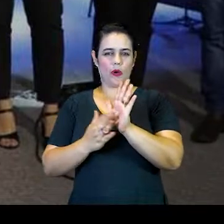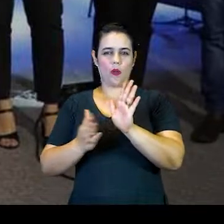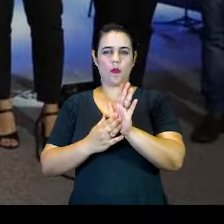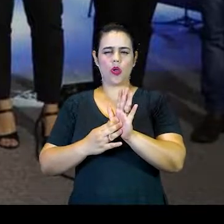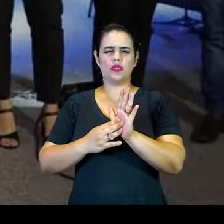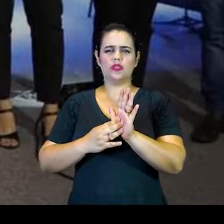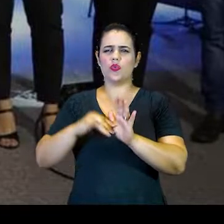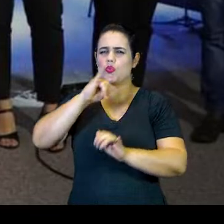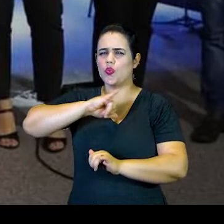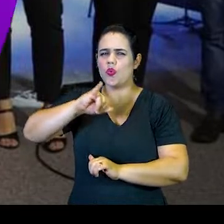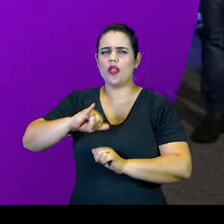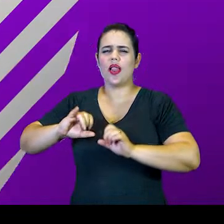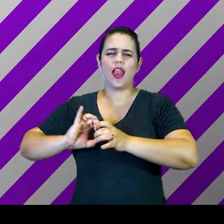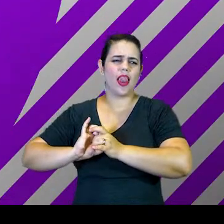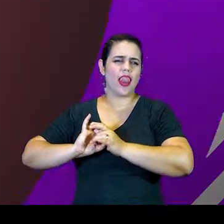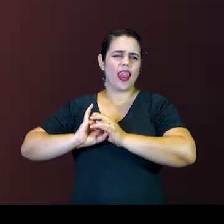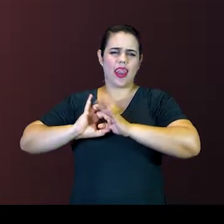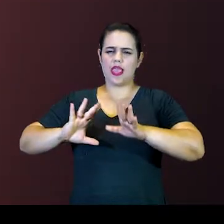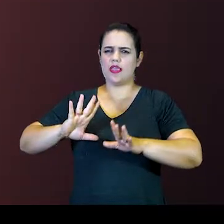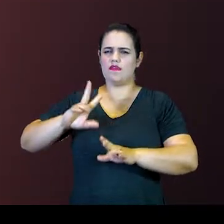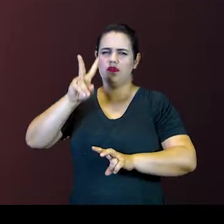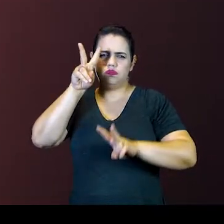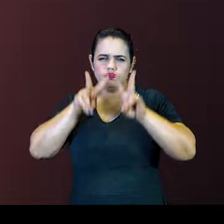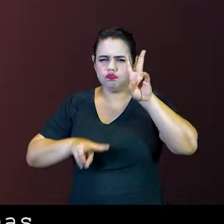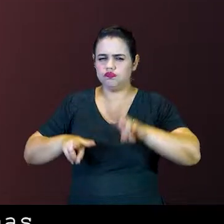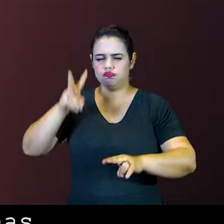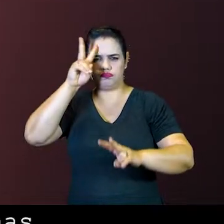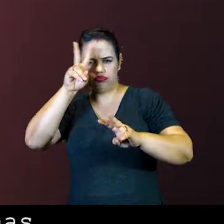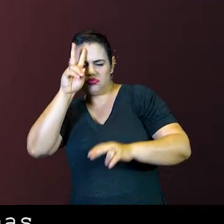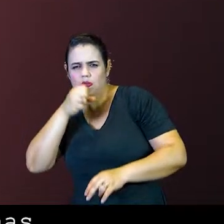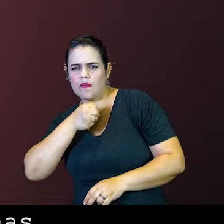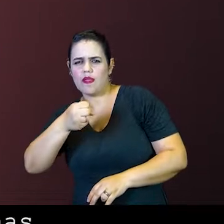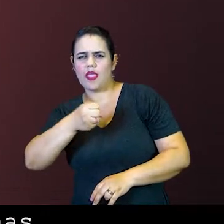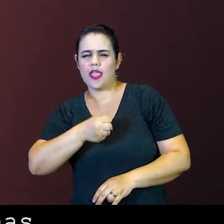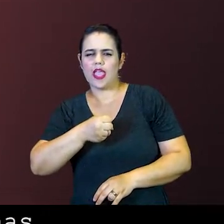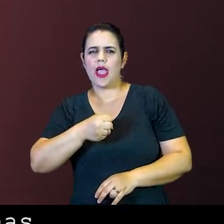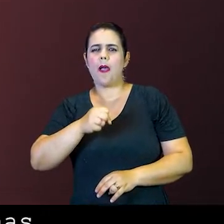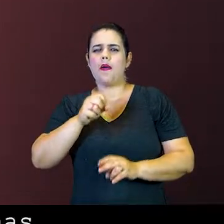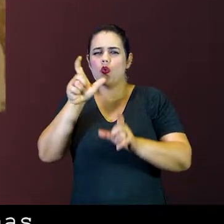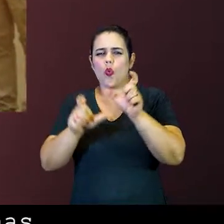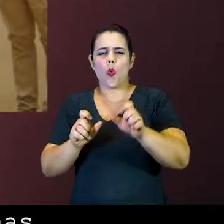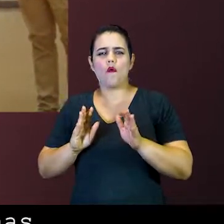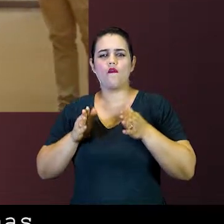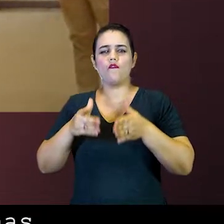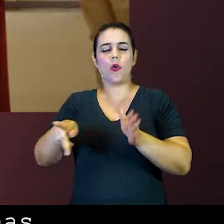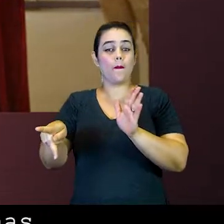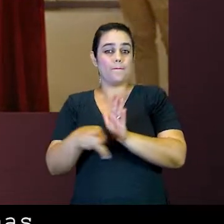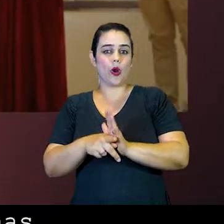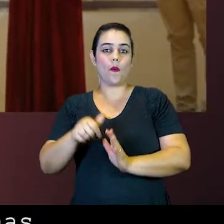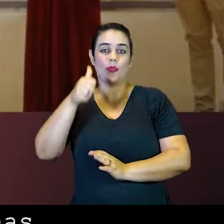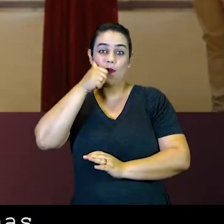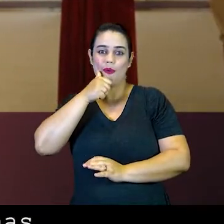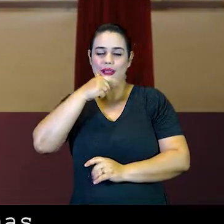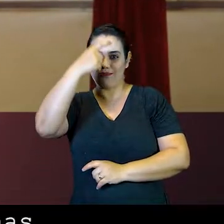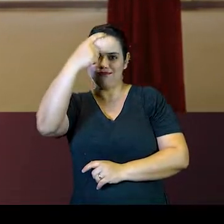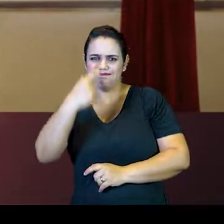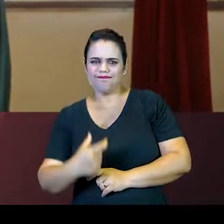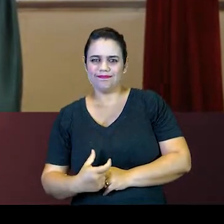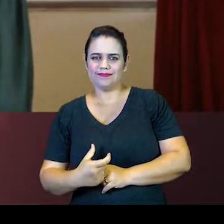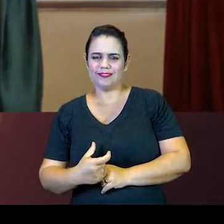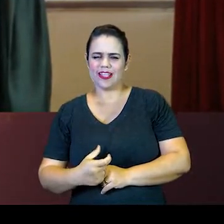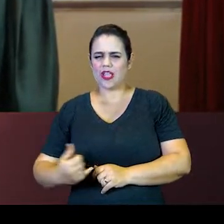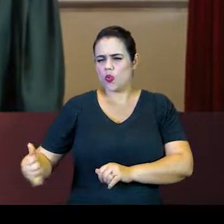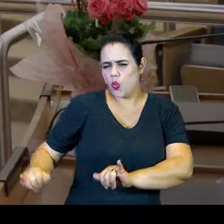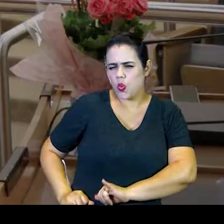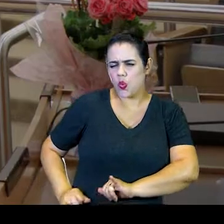releitura e livre interpretação de histórias, narrativas e biografias de personalidades femininas que